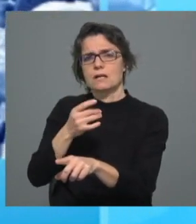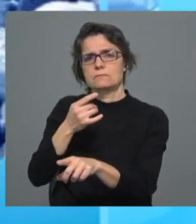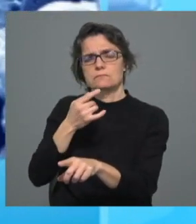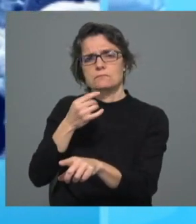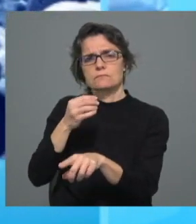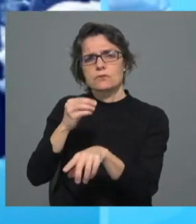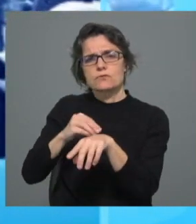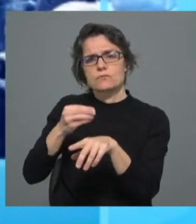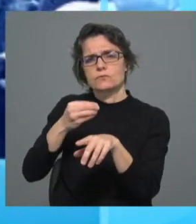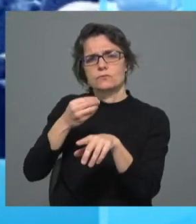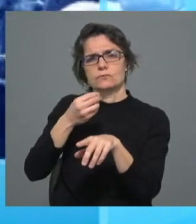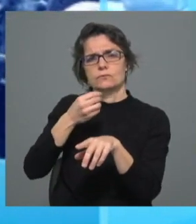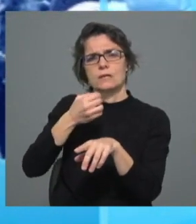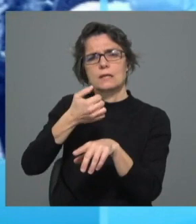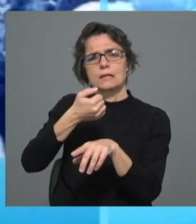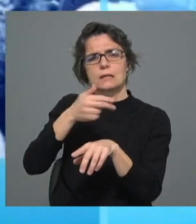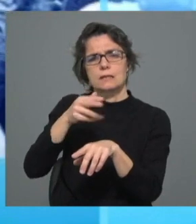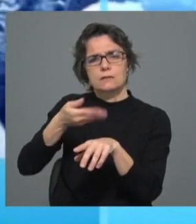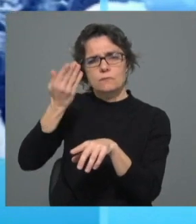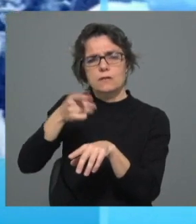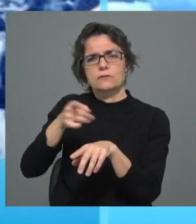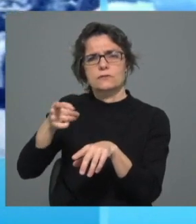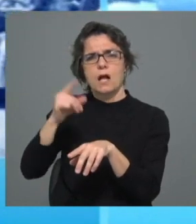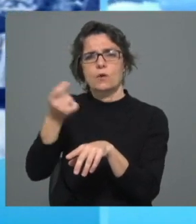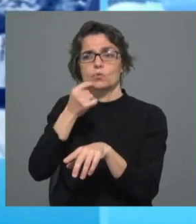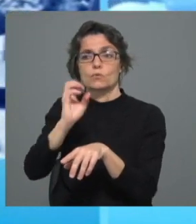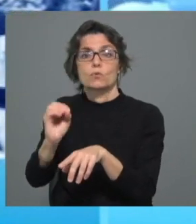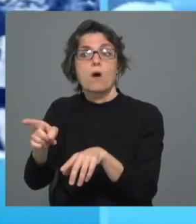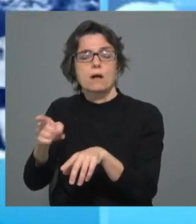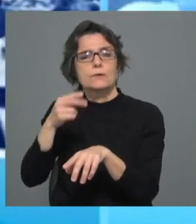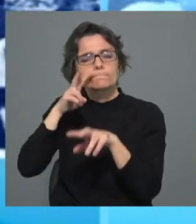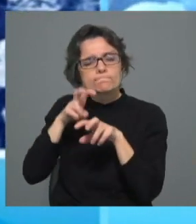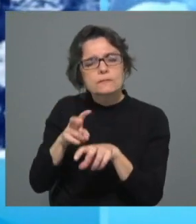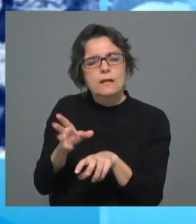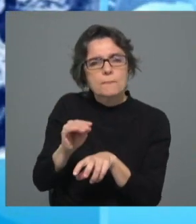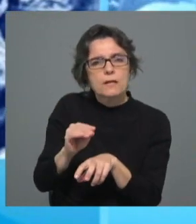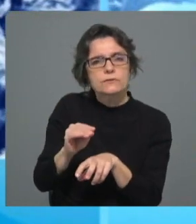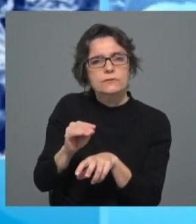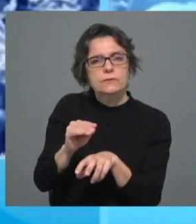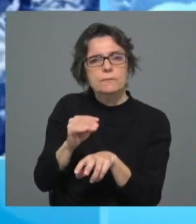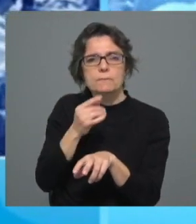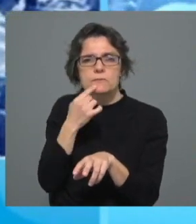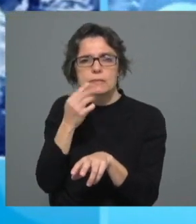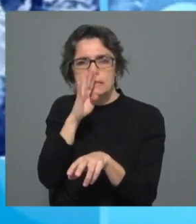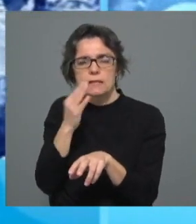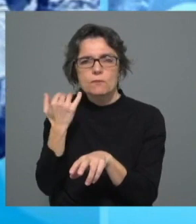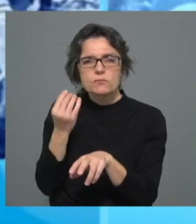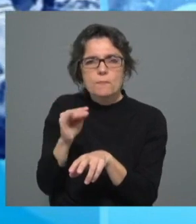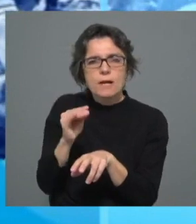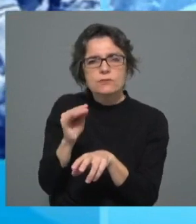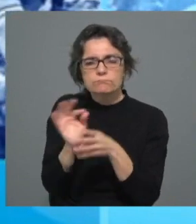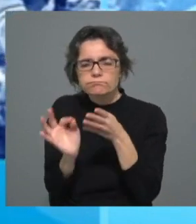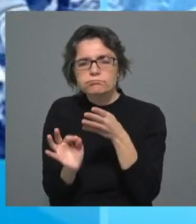muitos deles anónimos, portanto, é preciso aprofundar para saber se se pode chegar a dados, referências pessoais